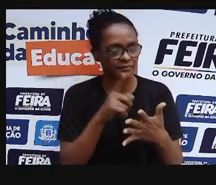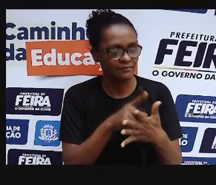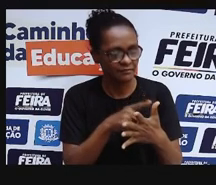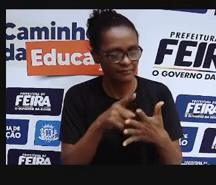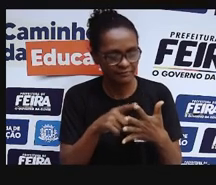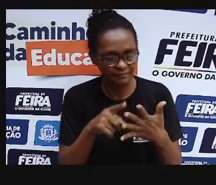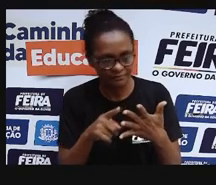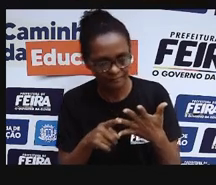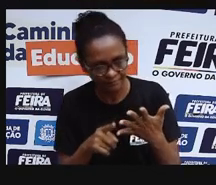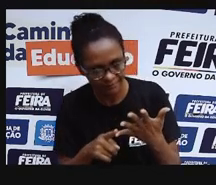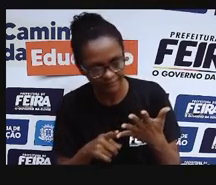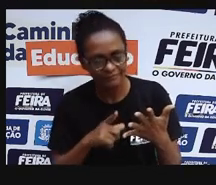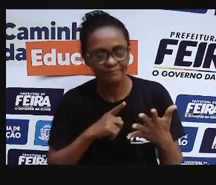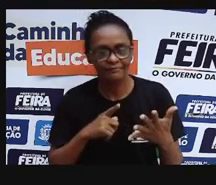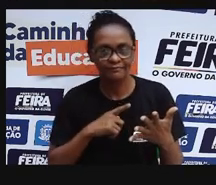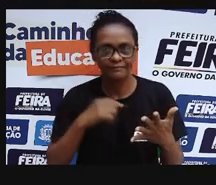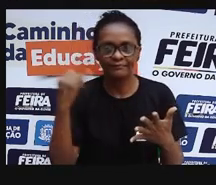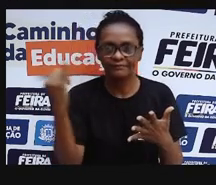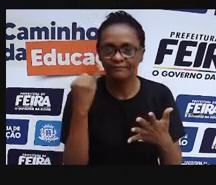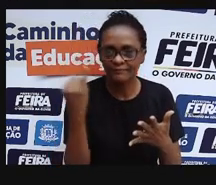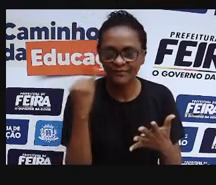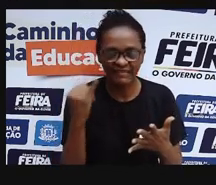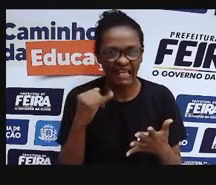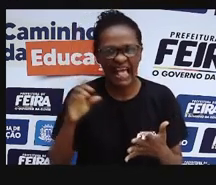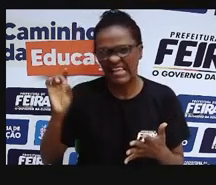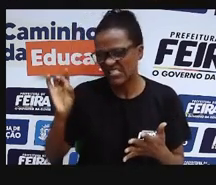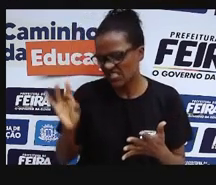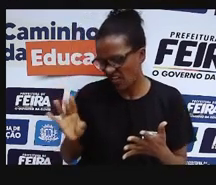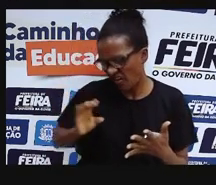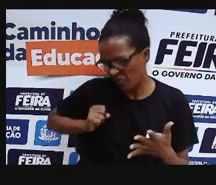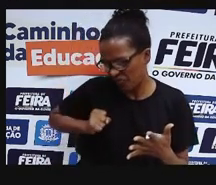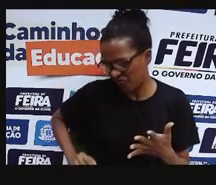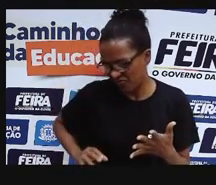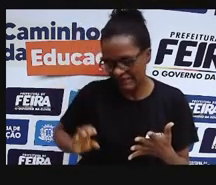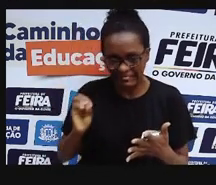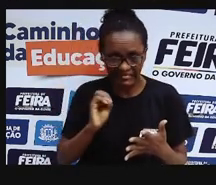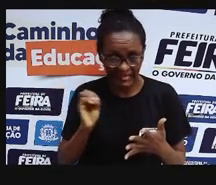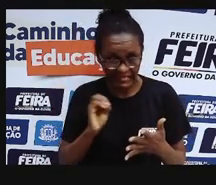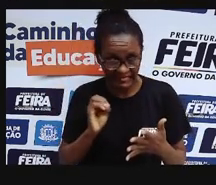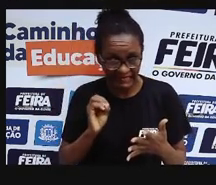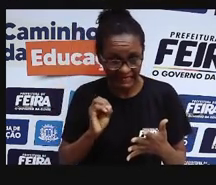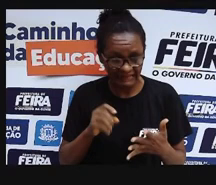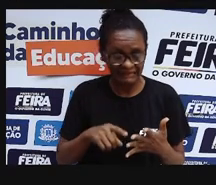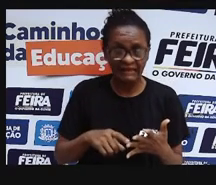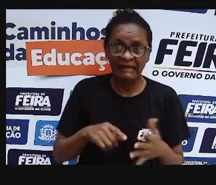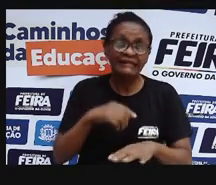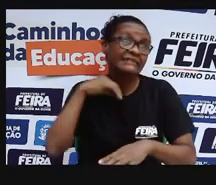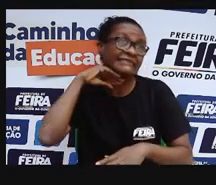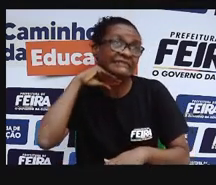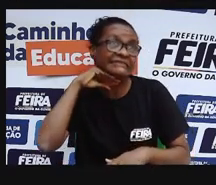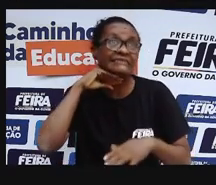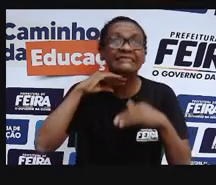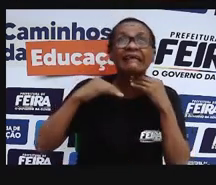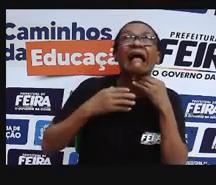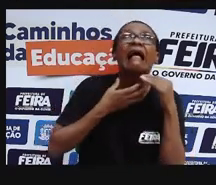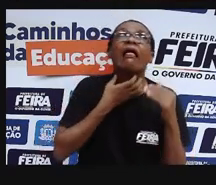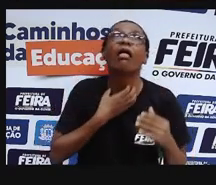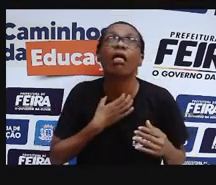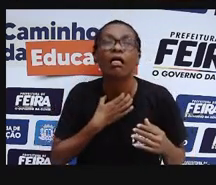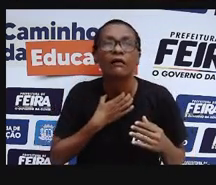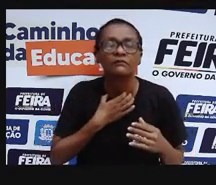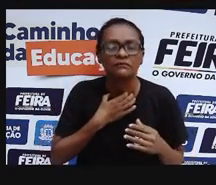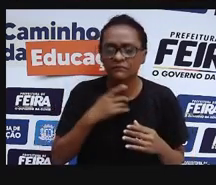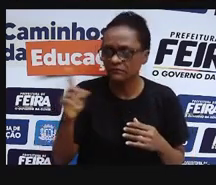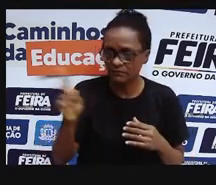que saúde não é só eu não estar com diarreia, nem com febre, nem tossinho, nem com garganta pulmada. Não é só